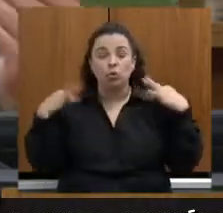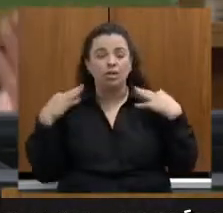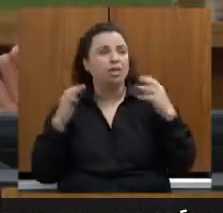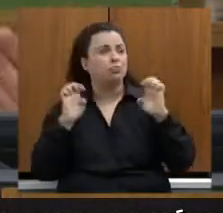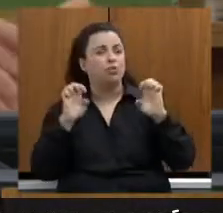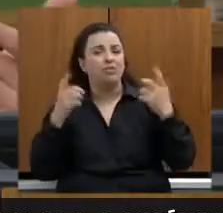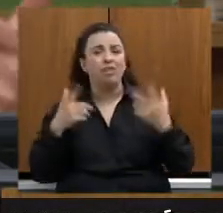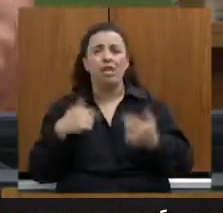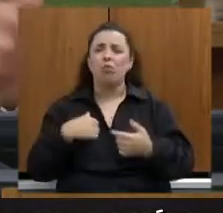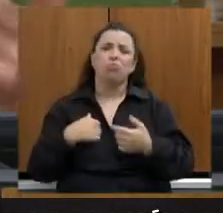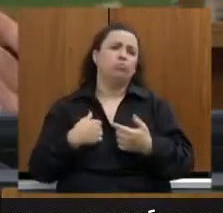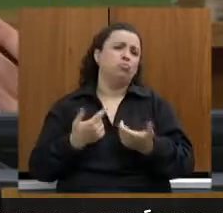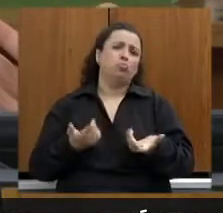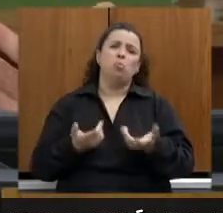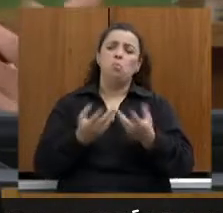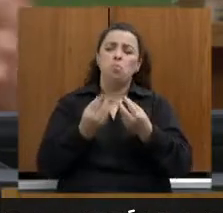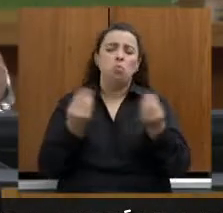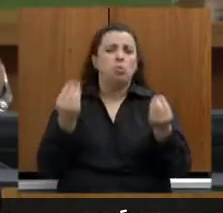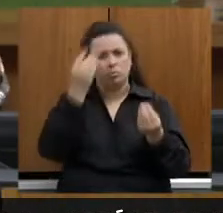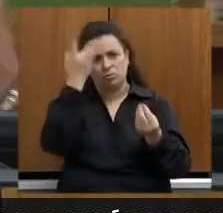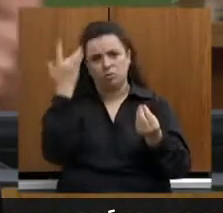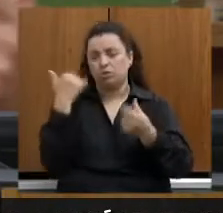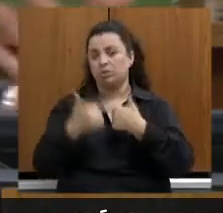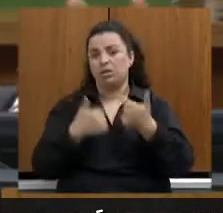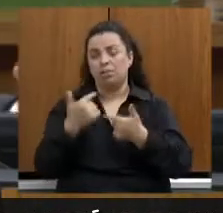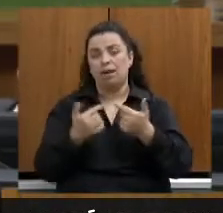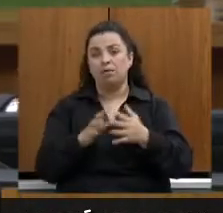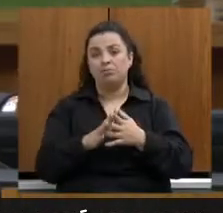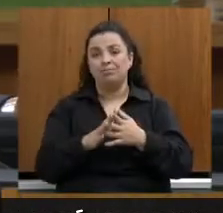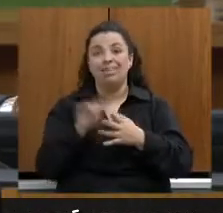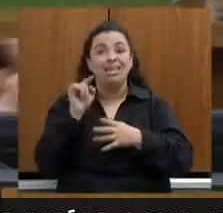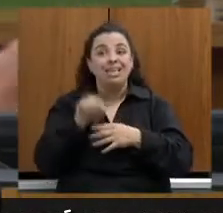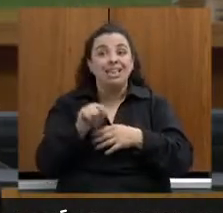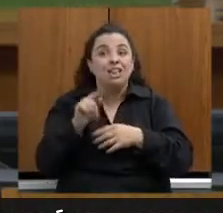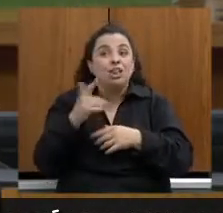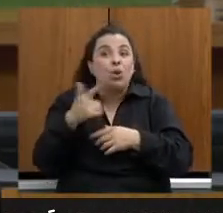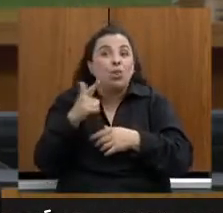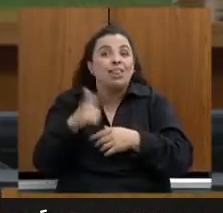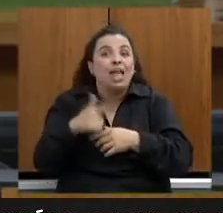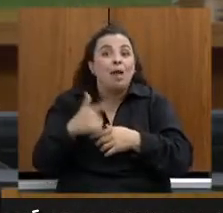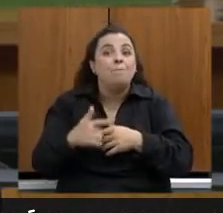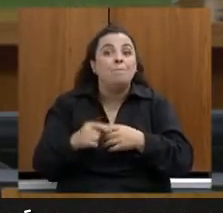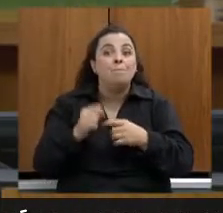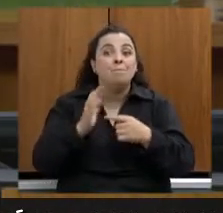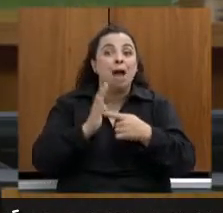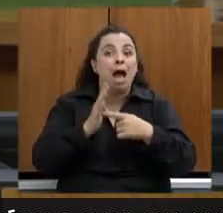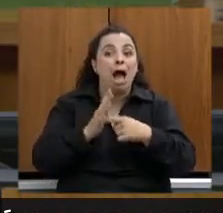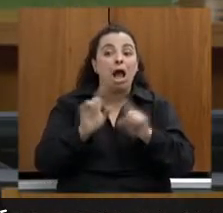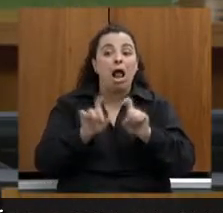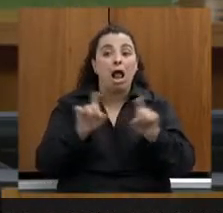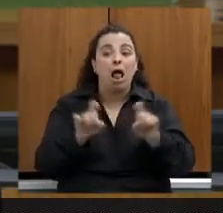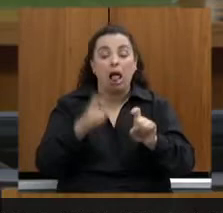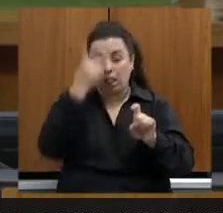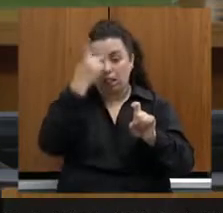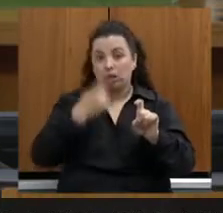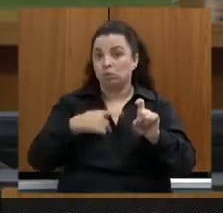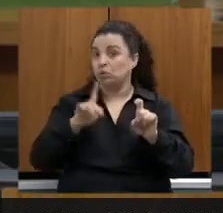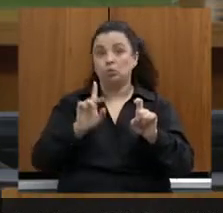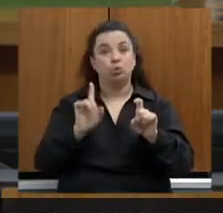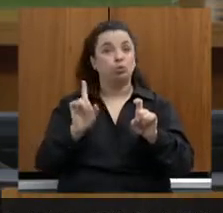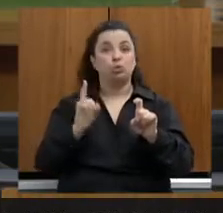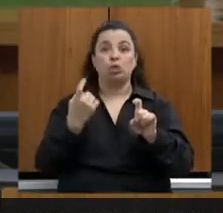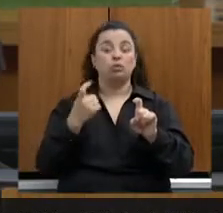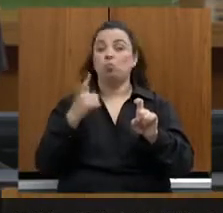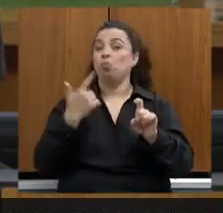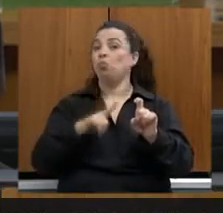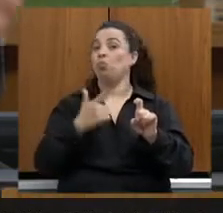tudo isso é muito, é muito grande, e não tem máquina que faça ainda. Então, assim, e outra coisa, e entra a experiência, porque